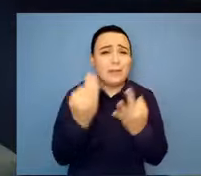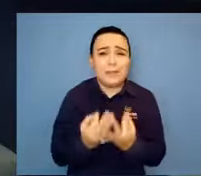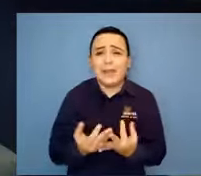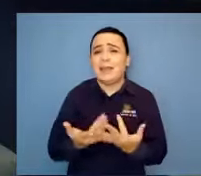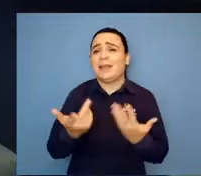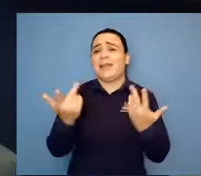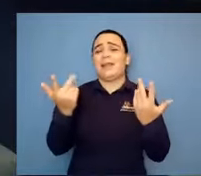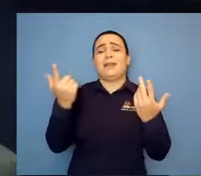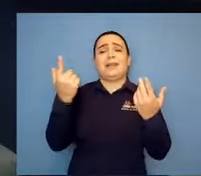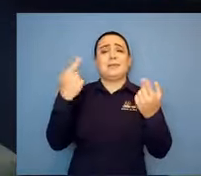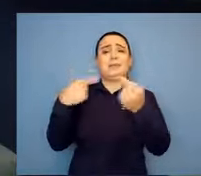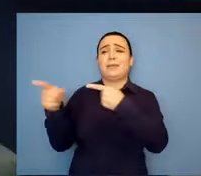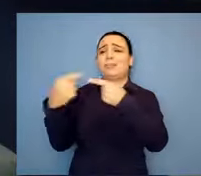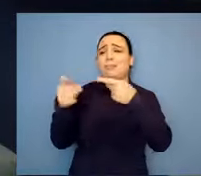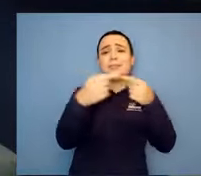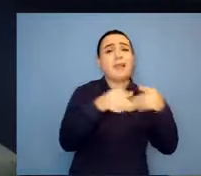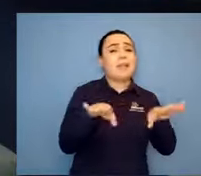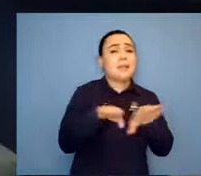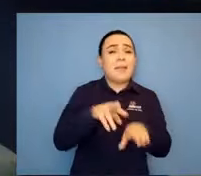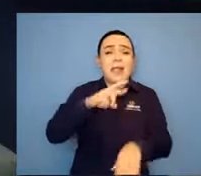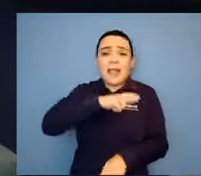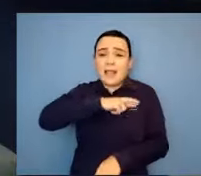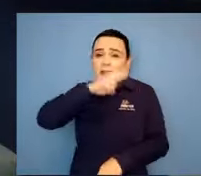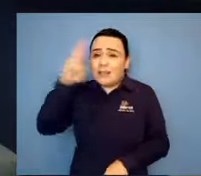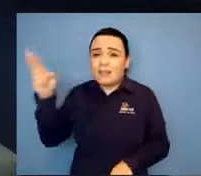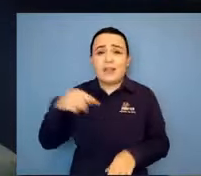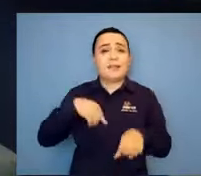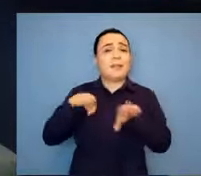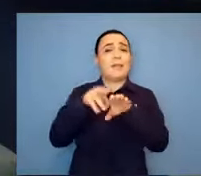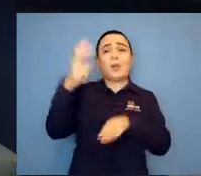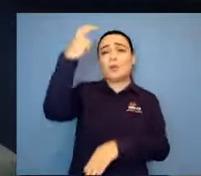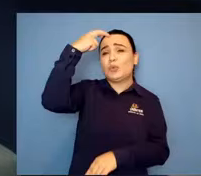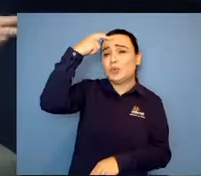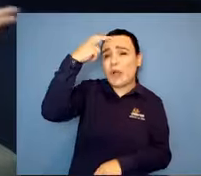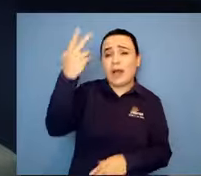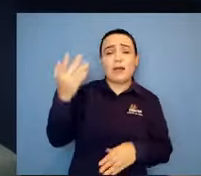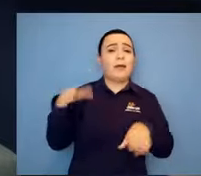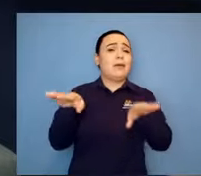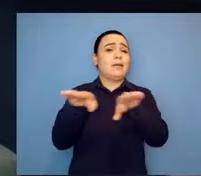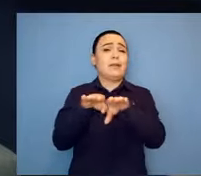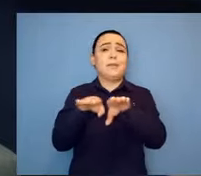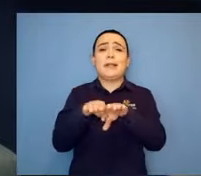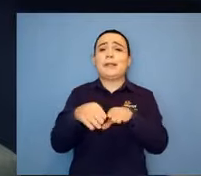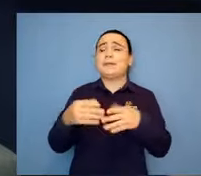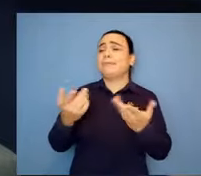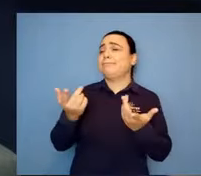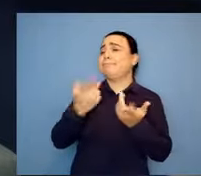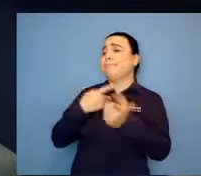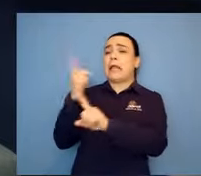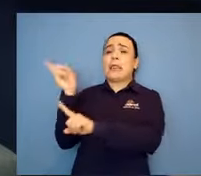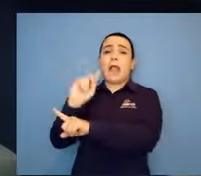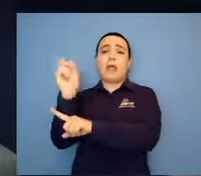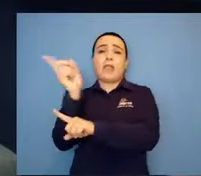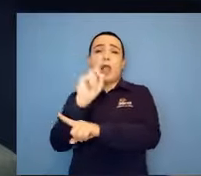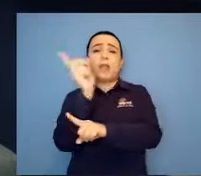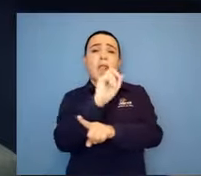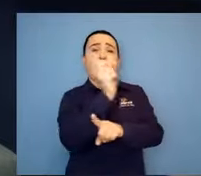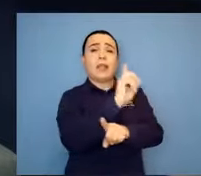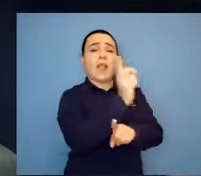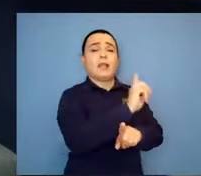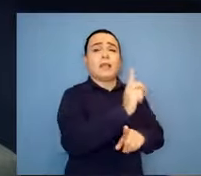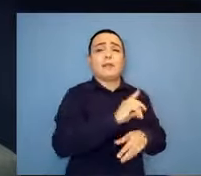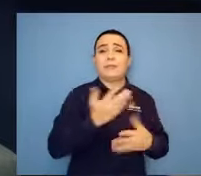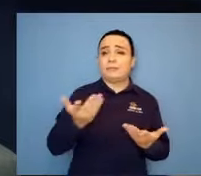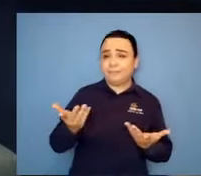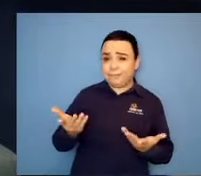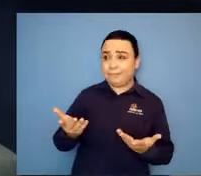mãe, a gente vai aprendendo. E é ouvindo muito não na cara, principalmente do poder público. Só que a gente tem que chorar,